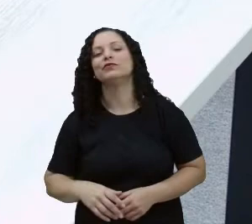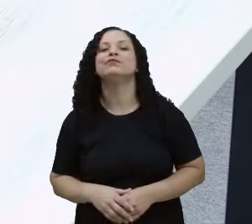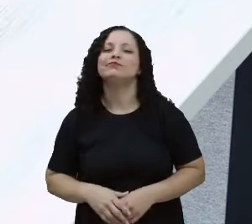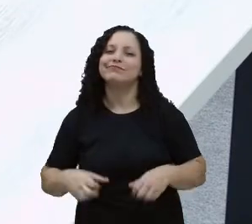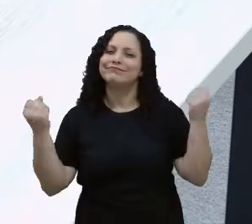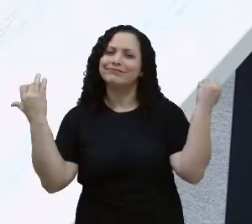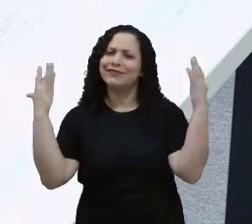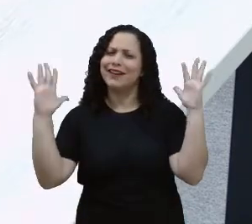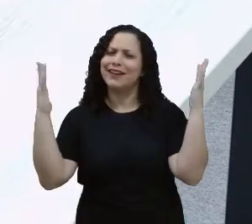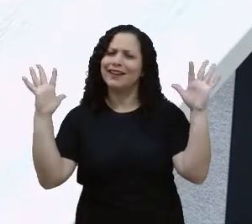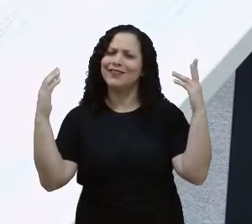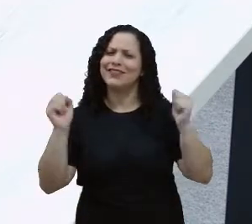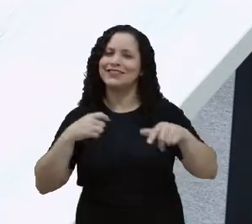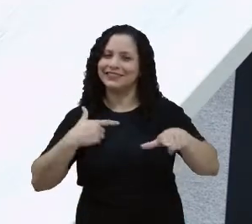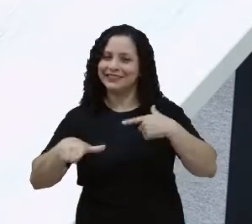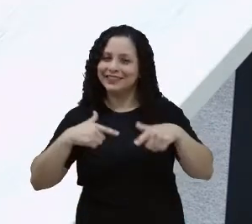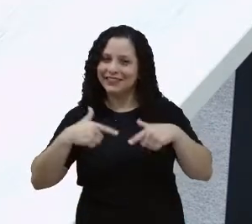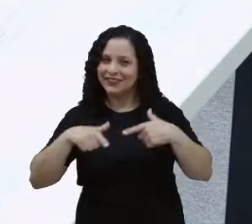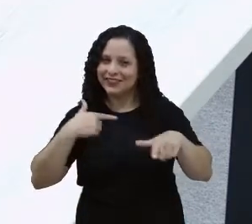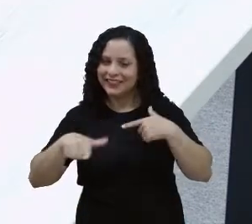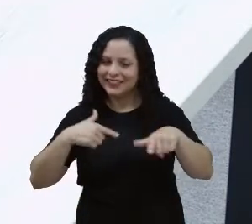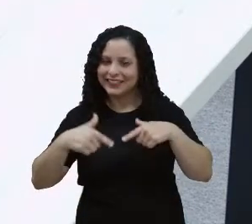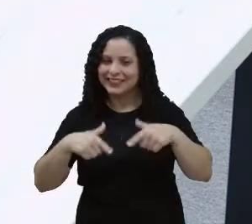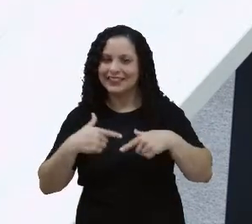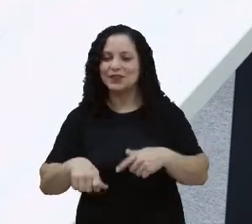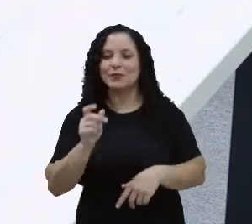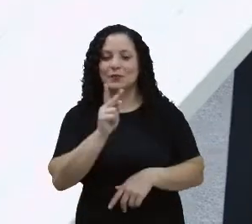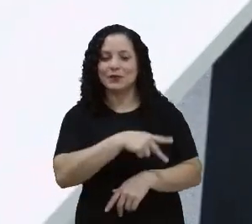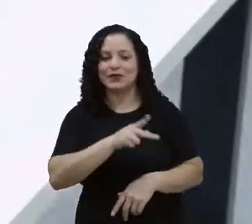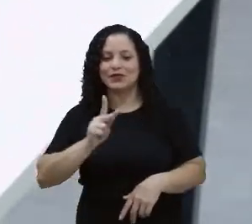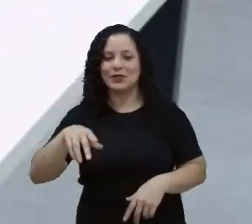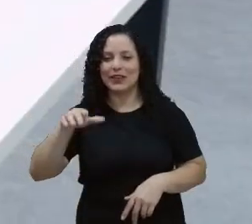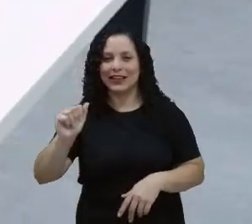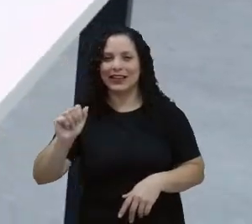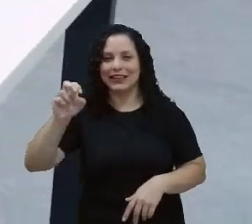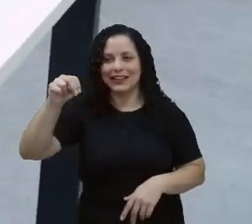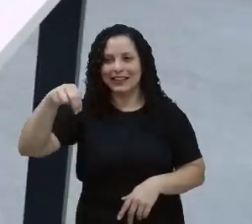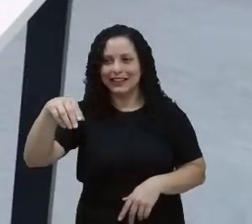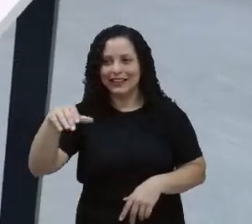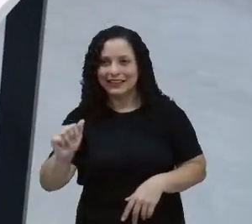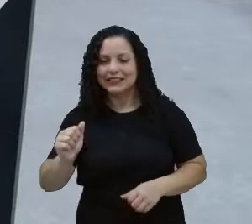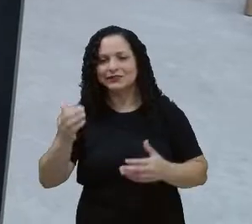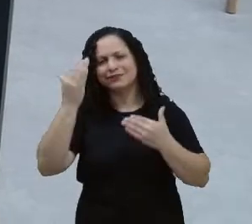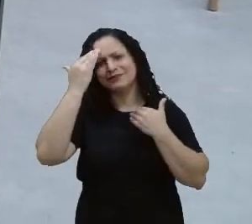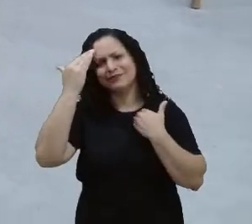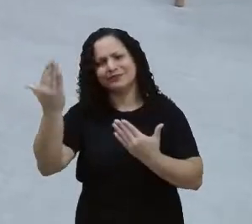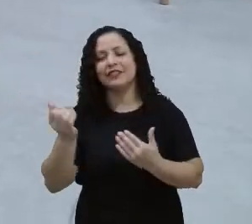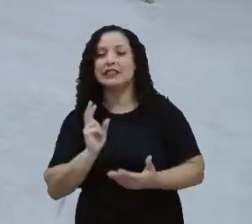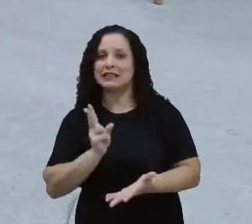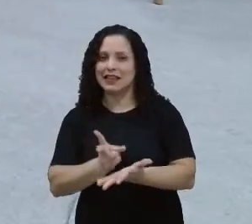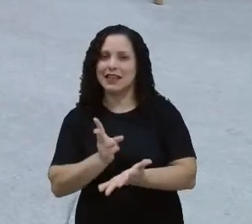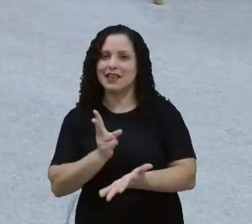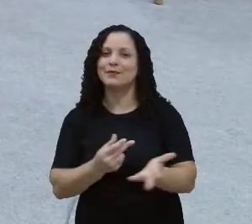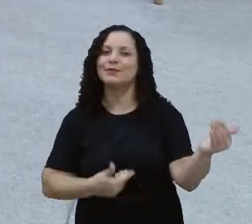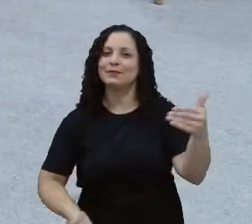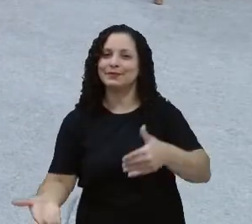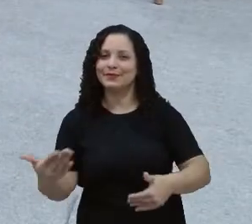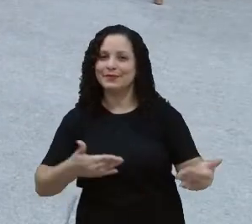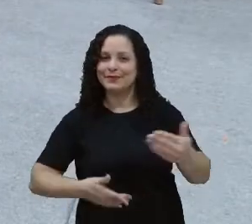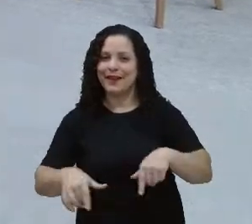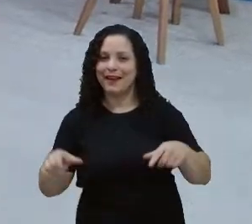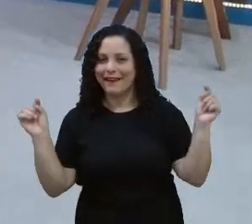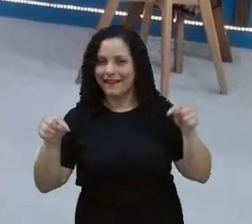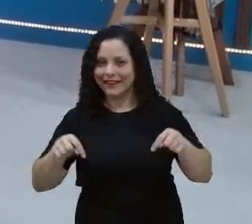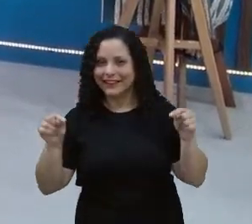parabéns pelo seu trabalho. Professora Ana, obrigada. E participa sempre do Educa, não é isso? Isso mesmo,